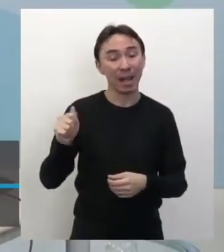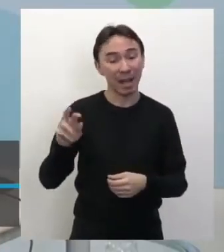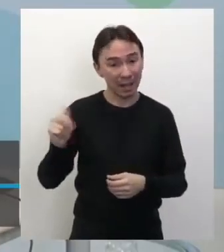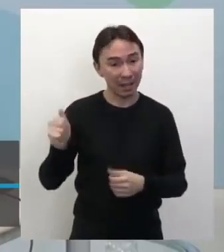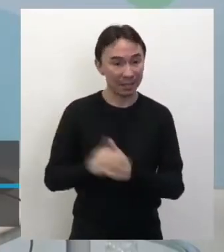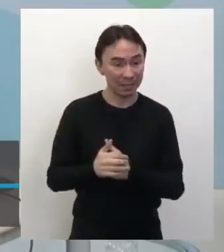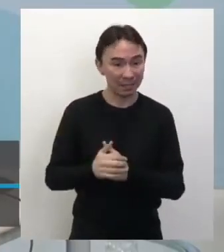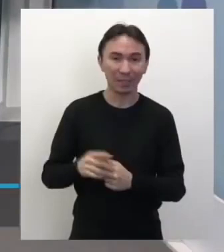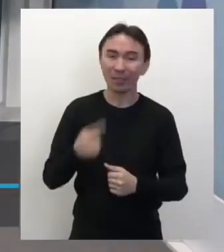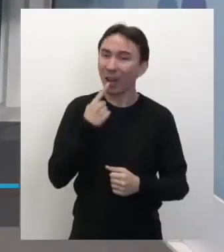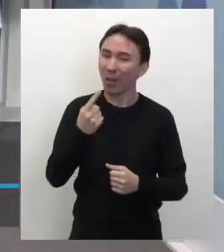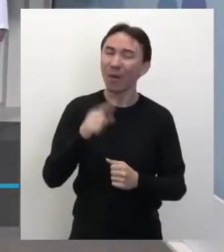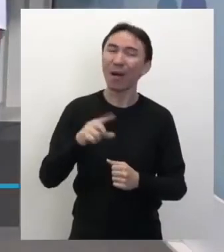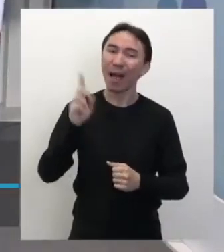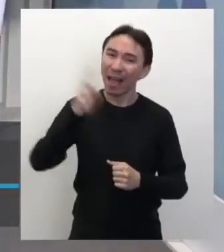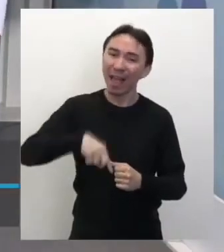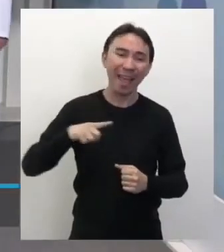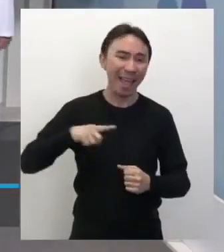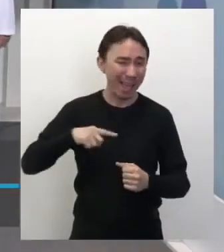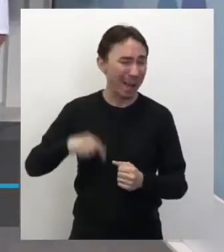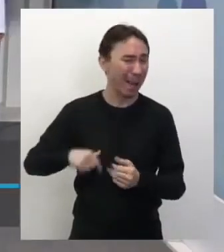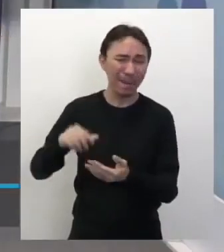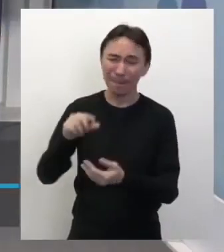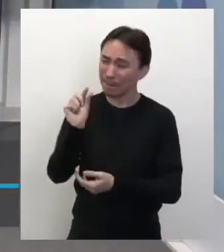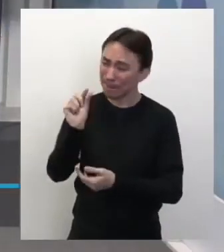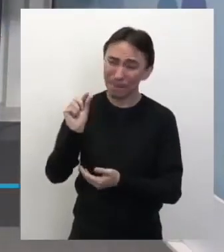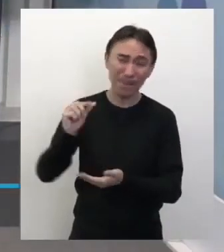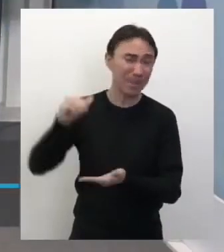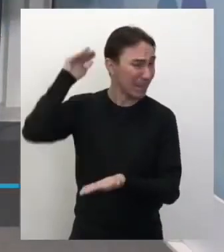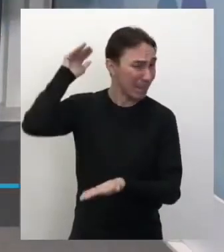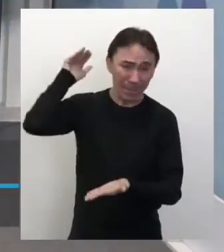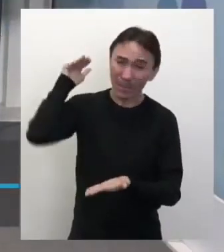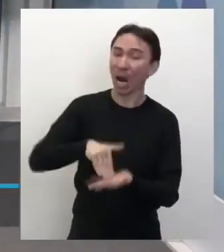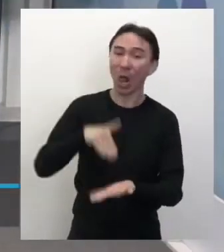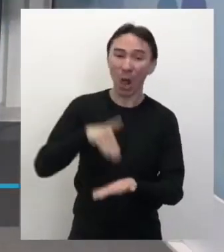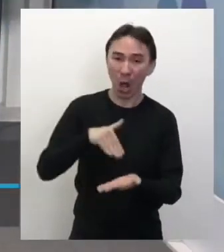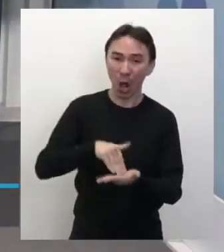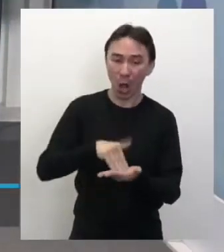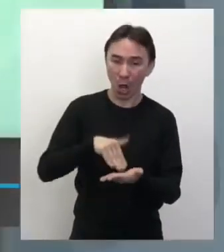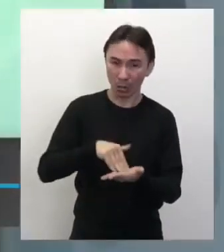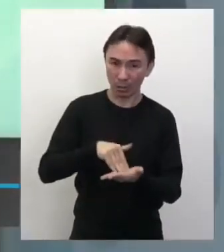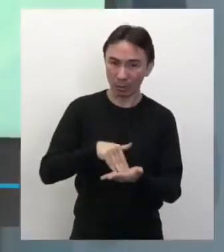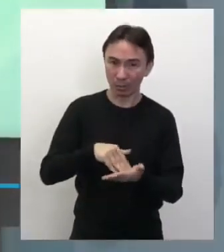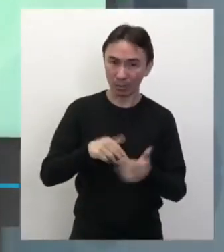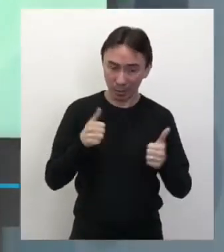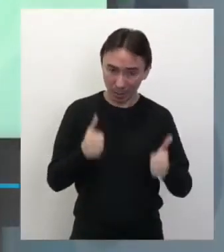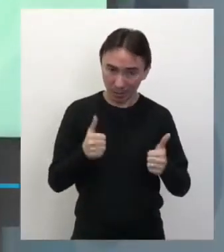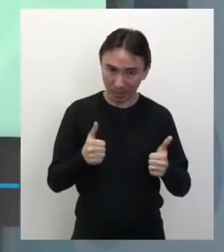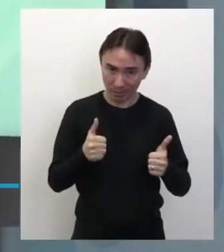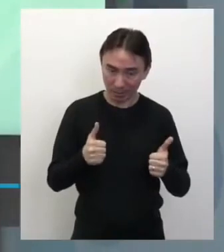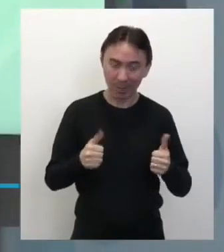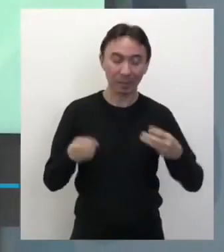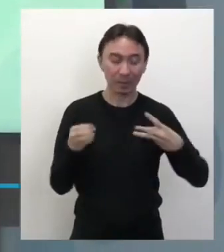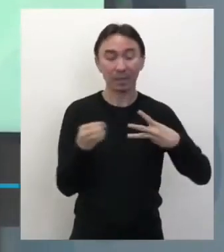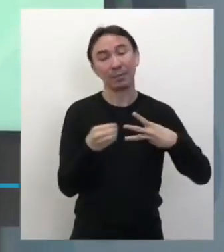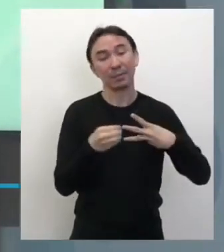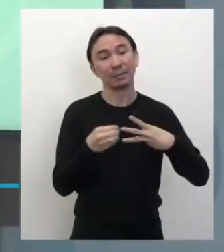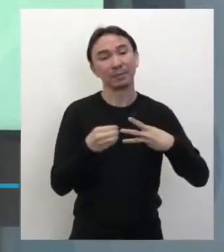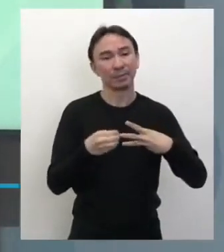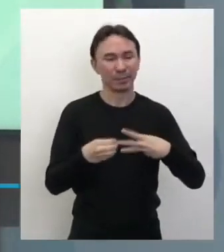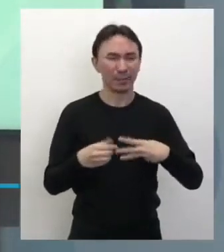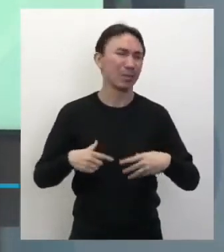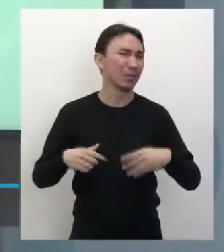menor parte do corpo. Oba, está muito bem. Eu vou falar com muita calma sobre isso, tá bom? Mas, assim,